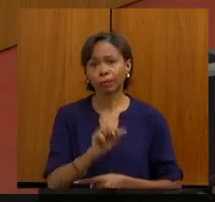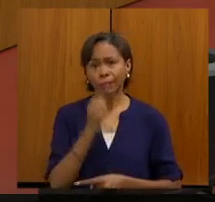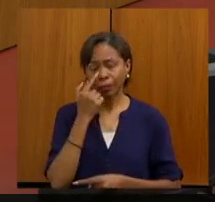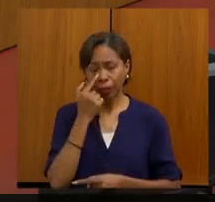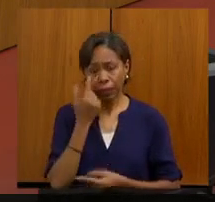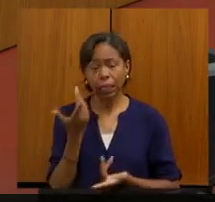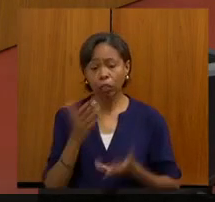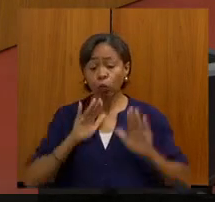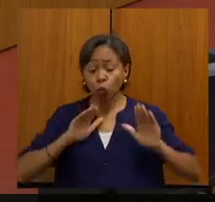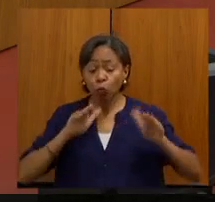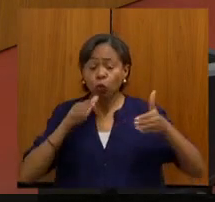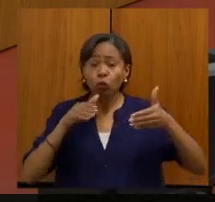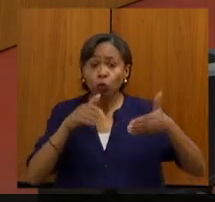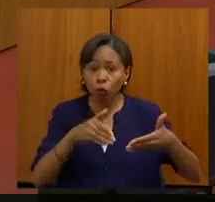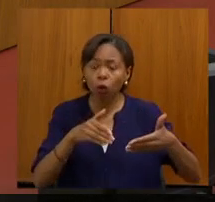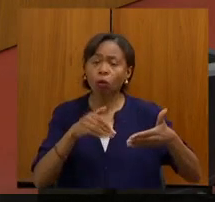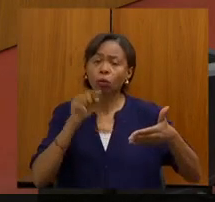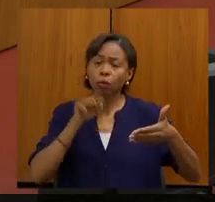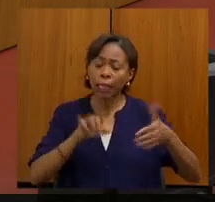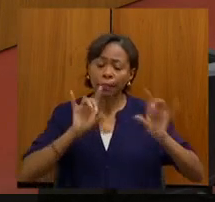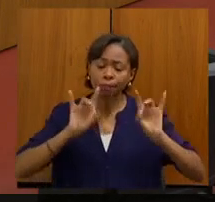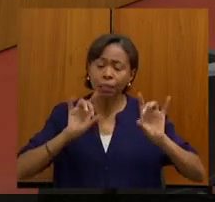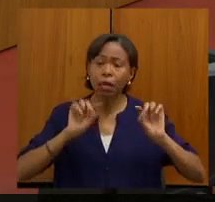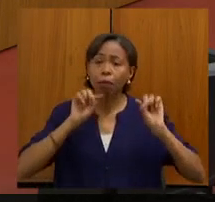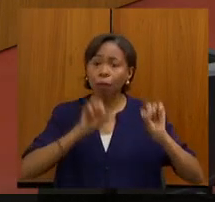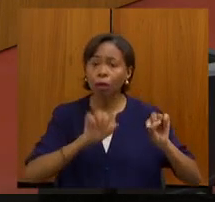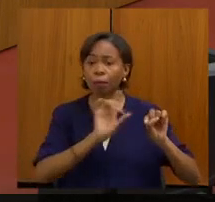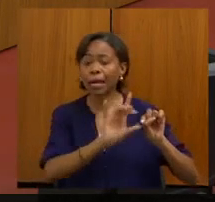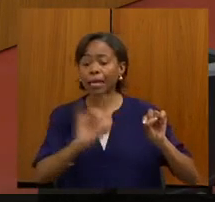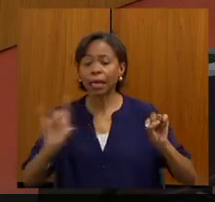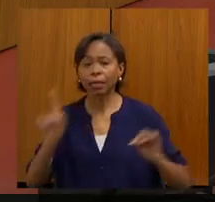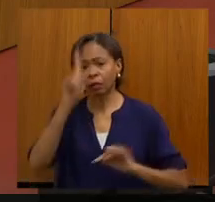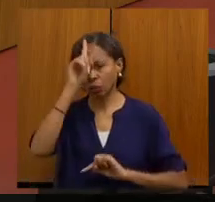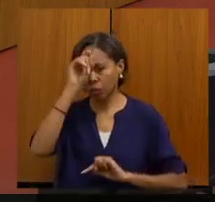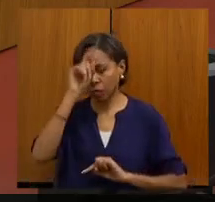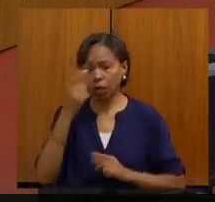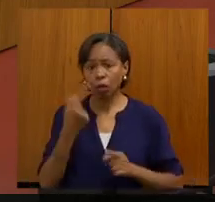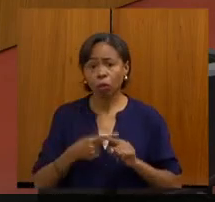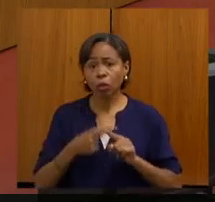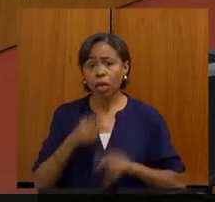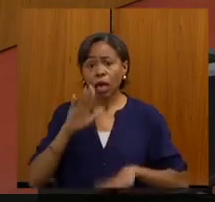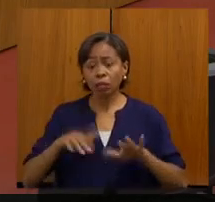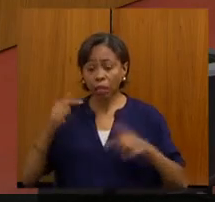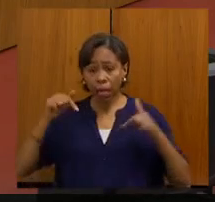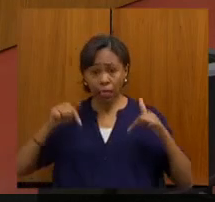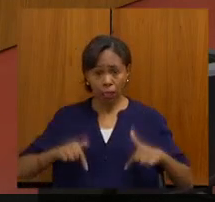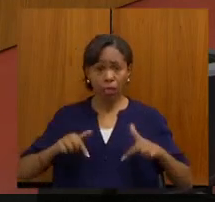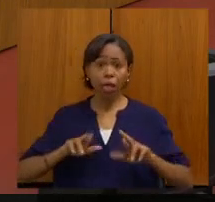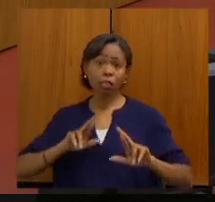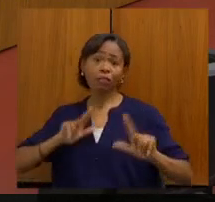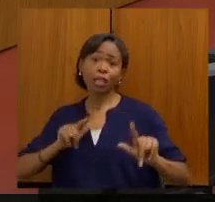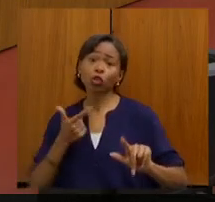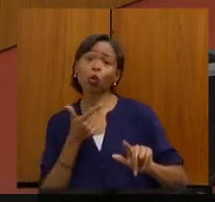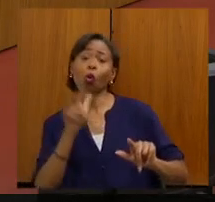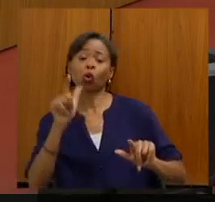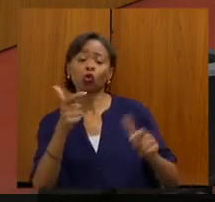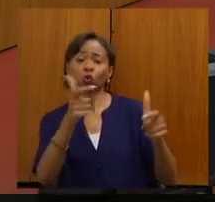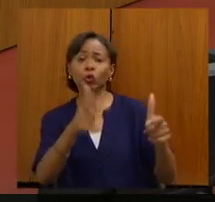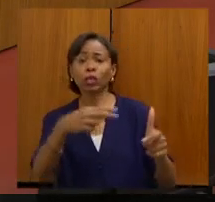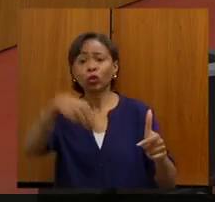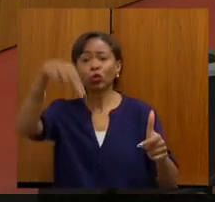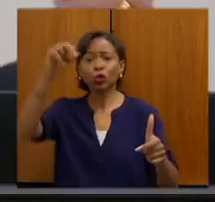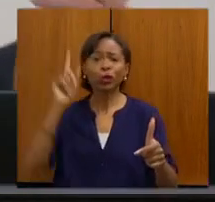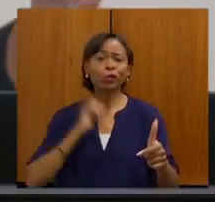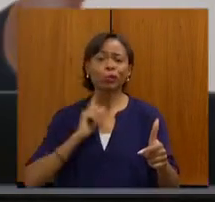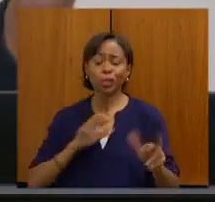mais direcionada e vocacionada para cada hospital. Porque, às vezes, a realidade nossa aqui é diferente da do norte de Minas, e, às vezes, a gente tem que